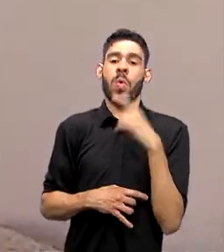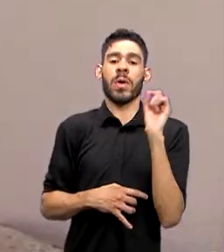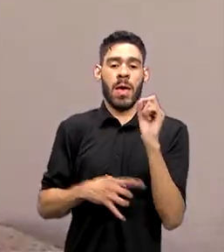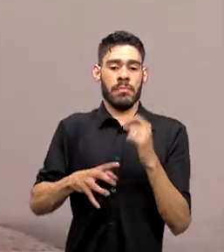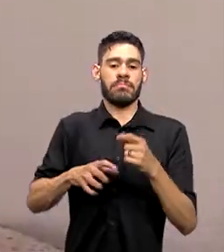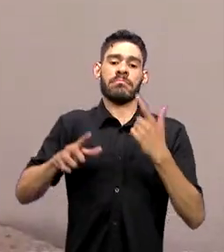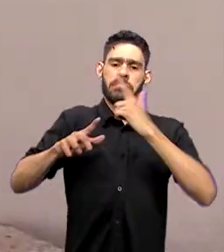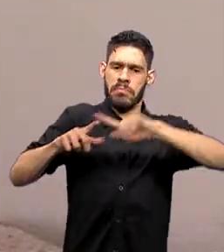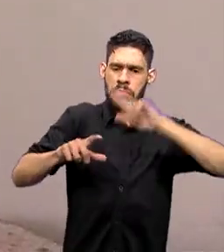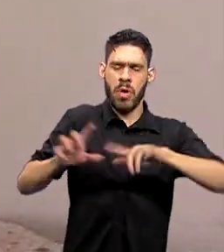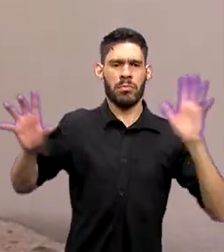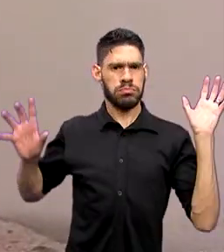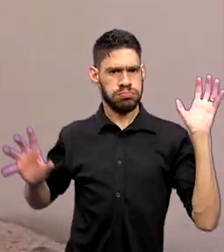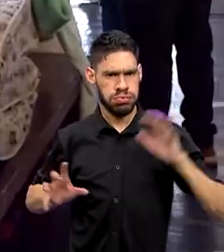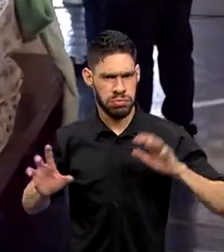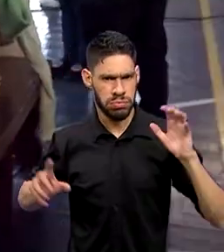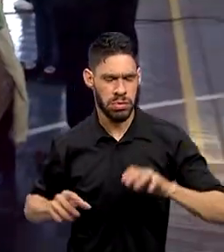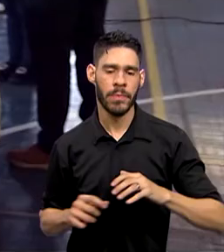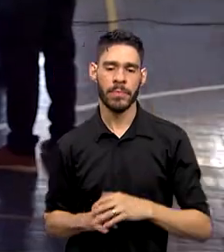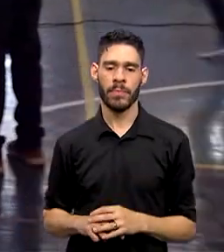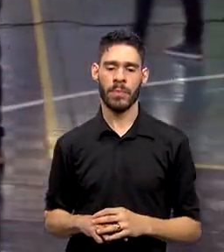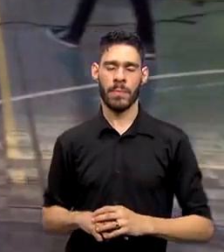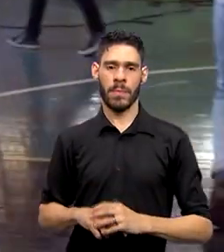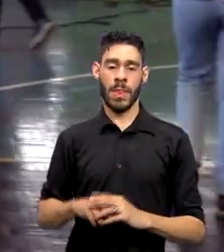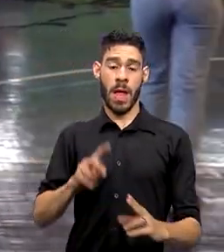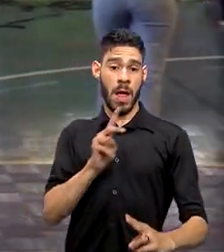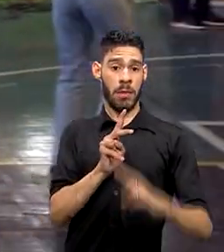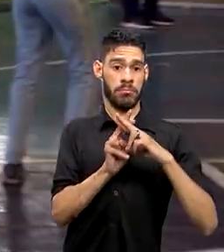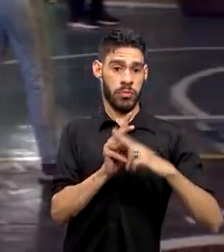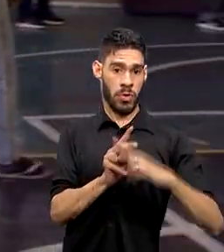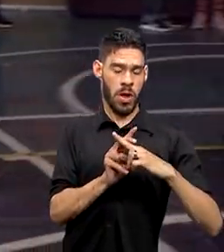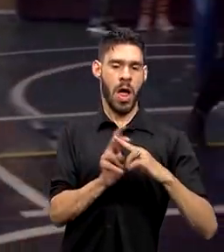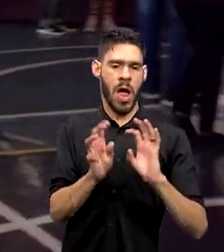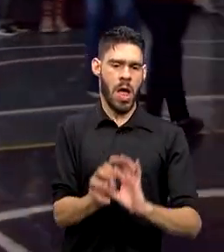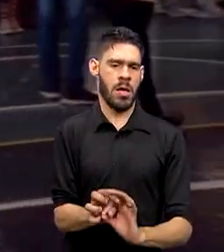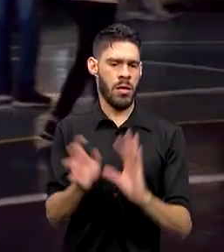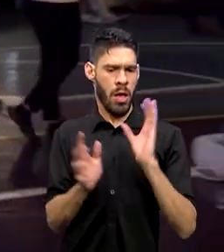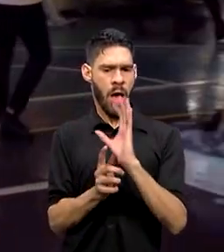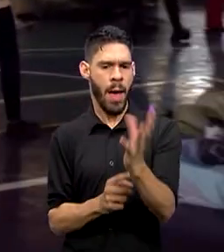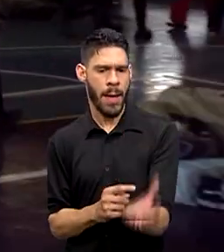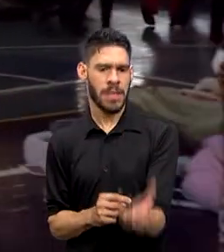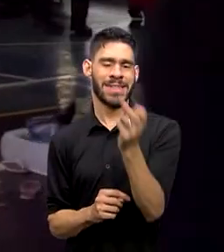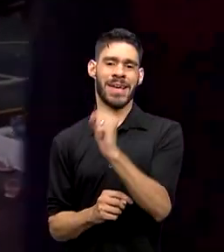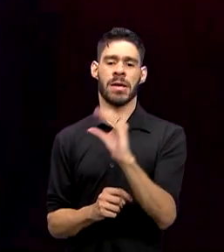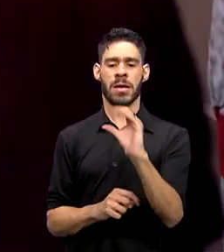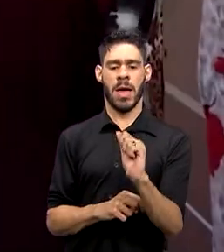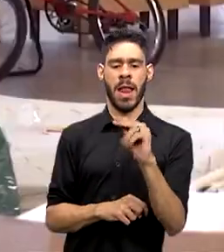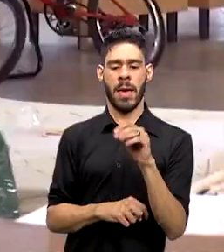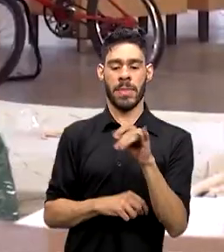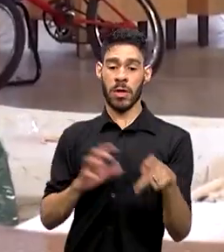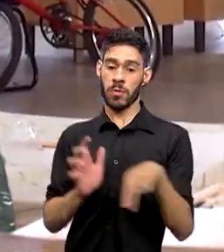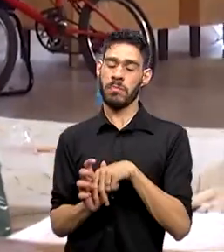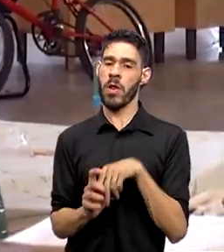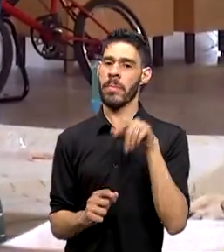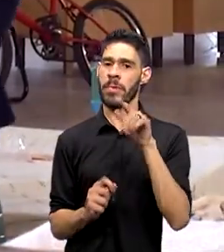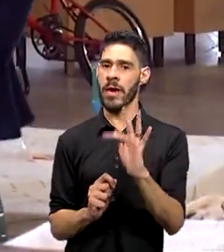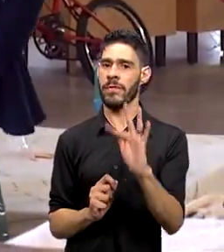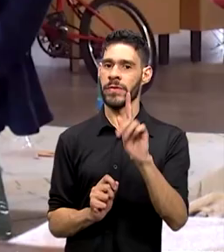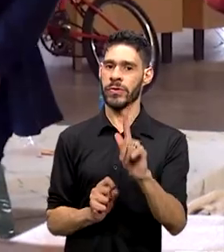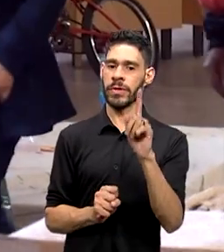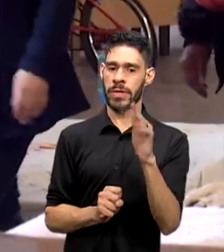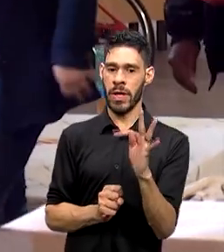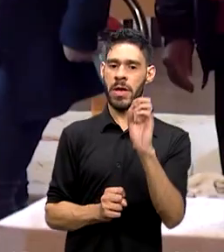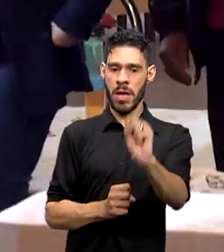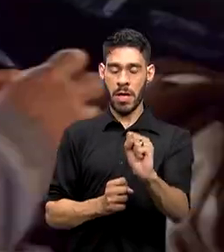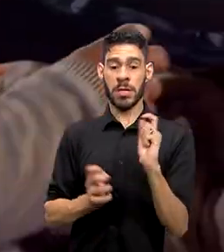afetados pelos desastres. A Caixa Econômica Federal vai liberar o saque e calamidade do FGTS, modalidade